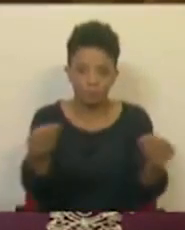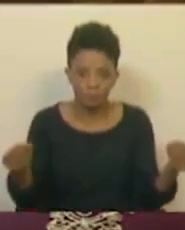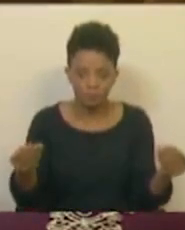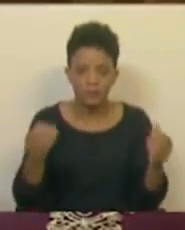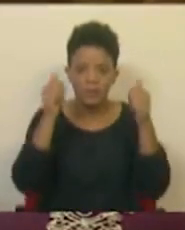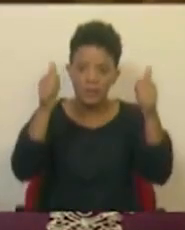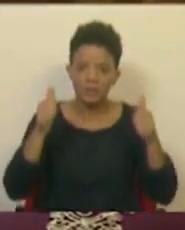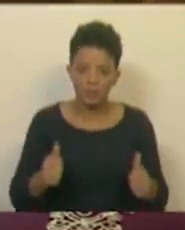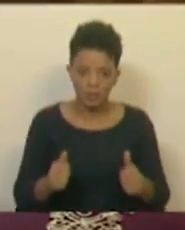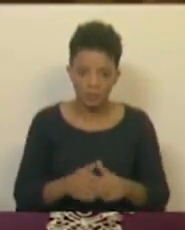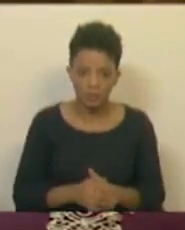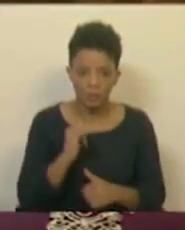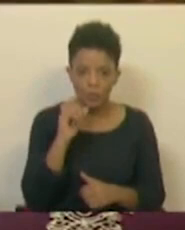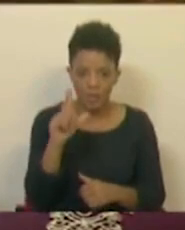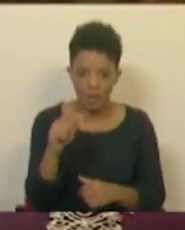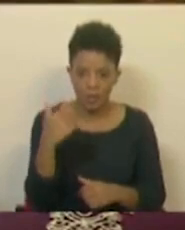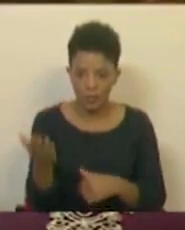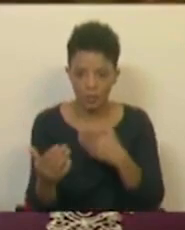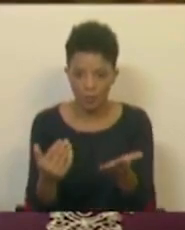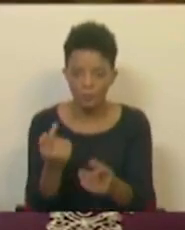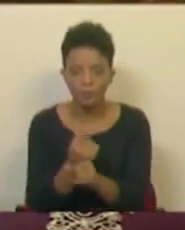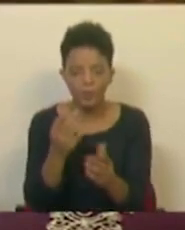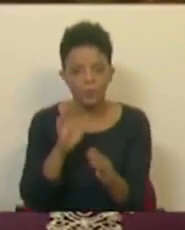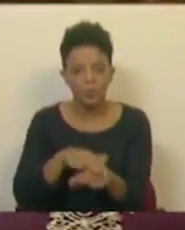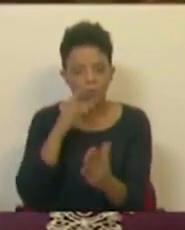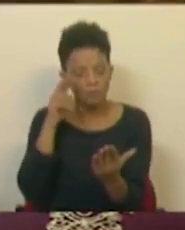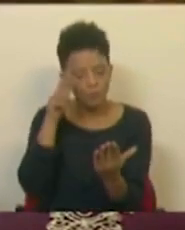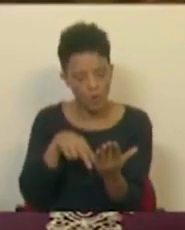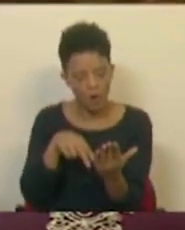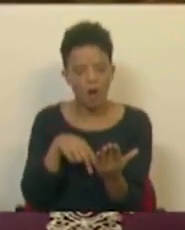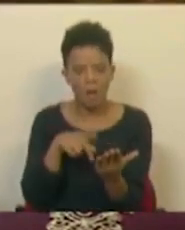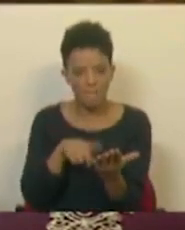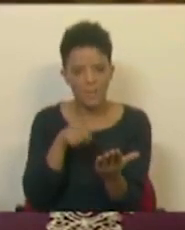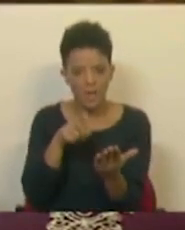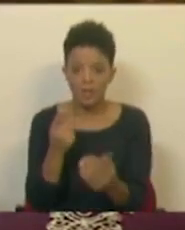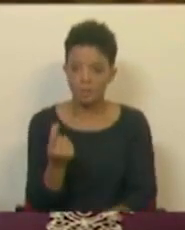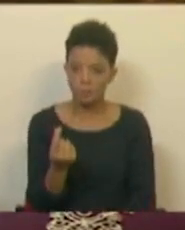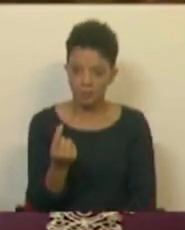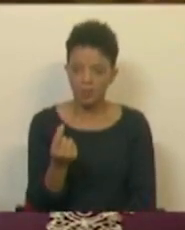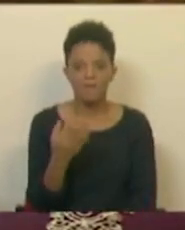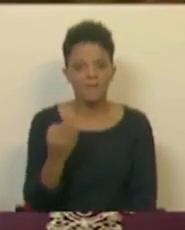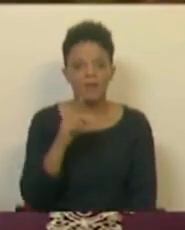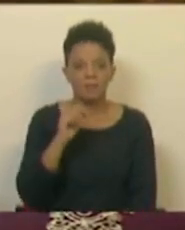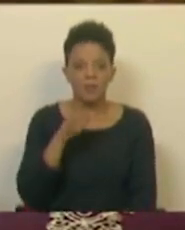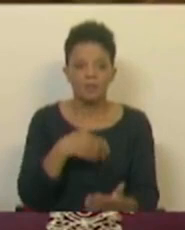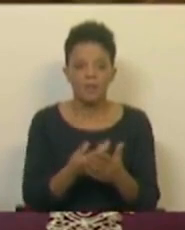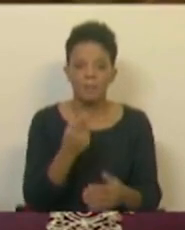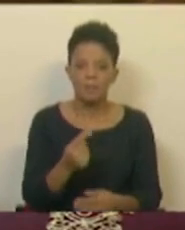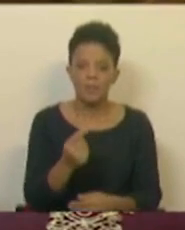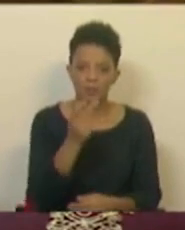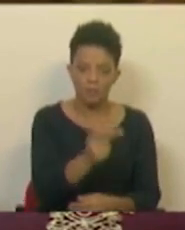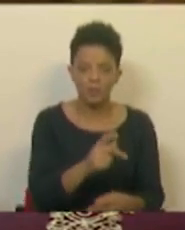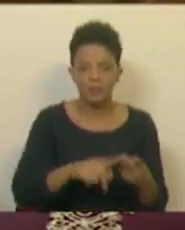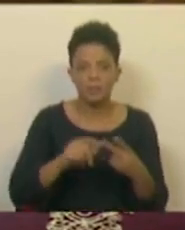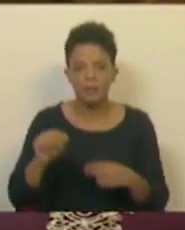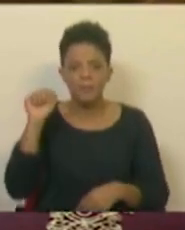destes cartazes à iniciativa liberal, para que veja que na América capitalista, afinal, também se tablavam preços, e dou